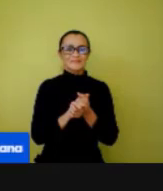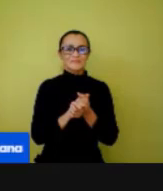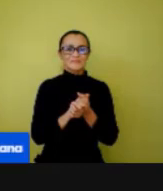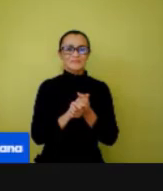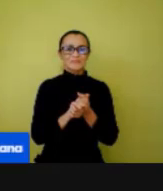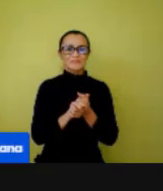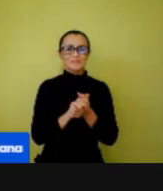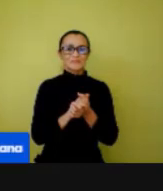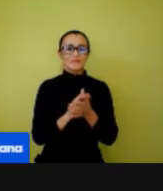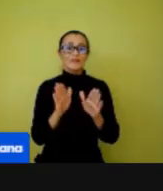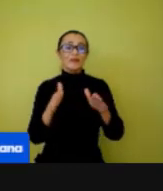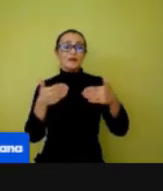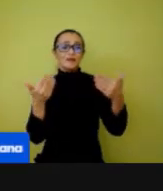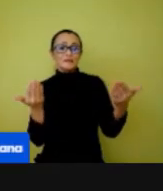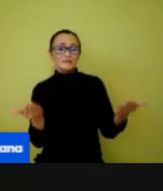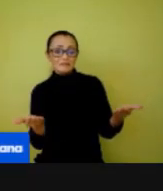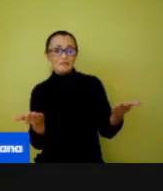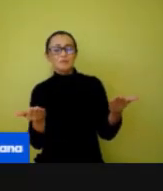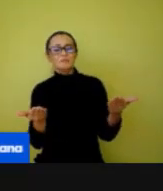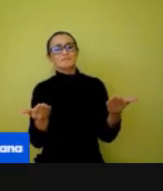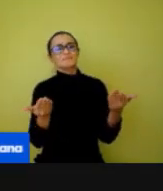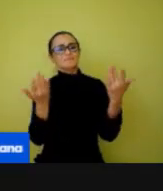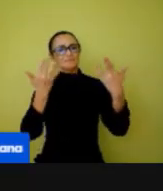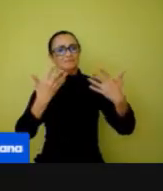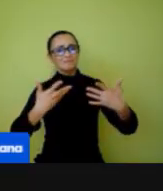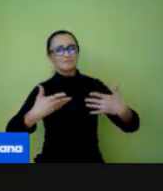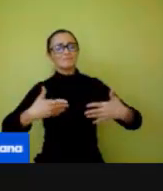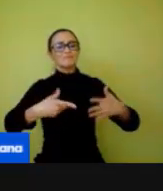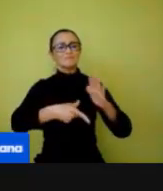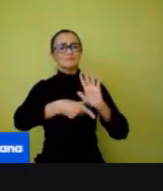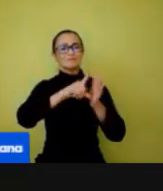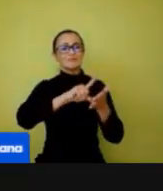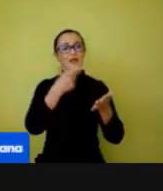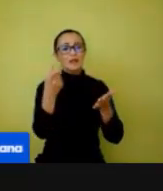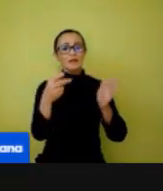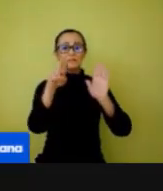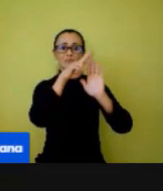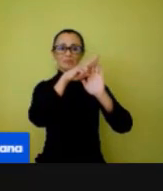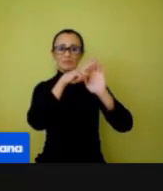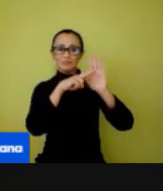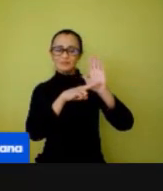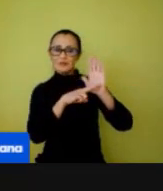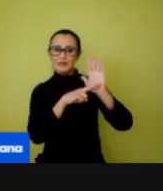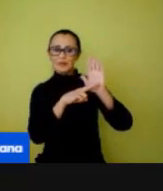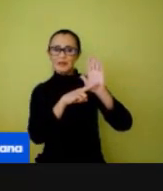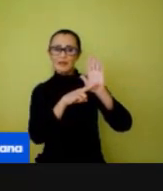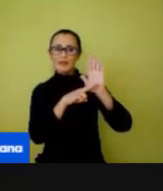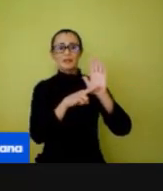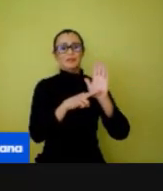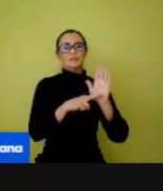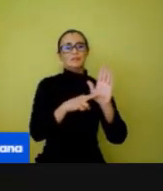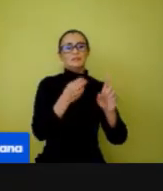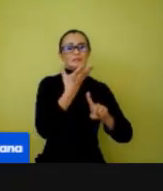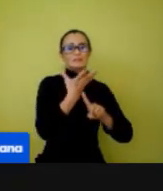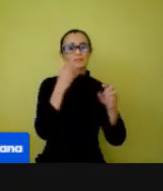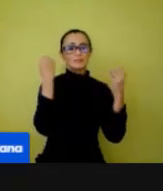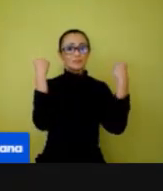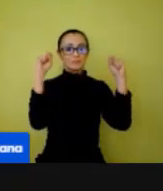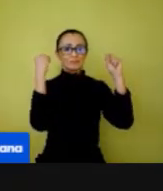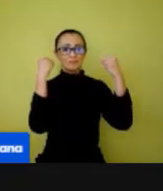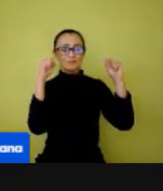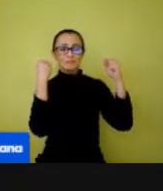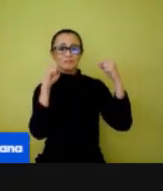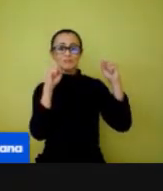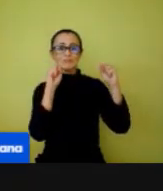Então, pessoal, como eu acabei de falar, aqui vai ser o protocolo da educação física em relação à biossegurança nas aulas de